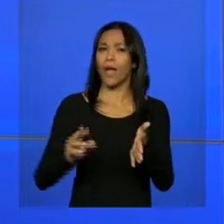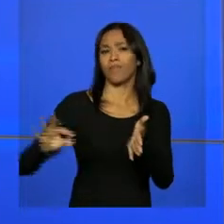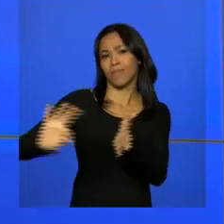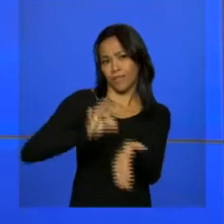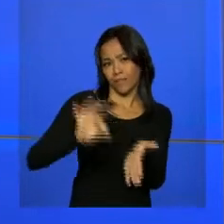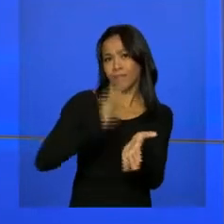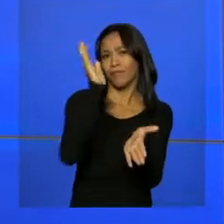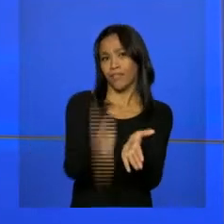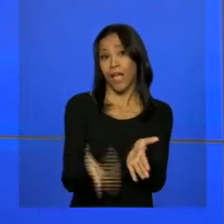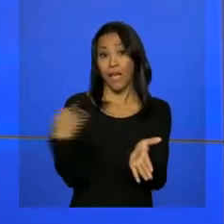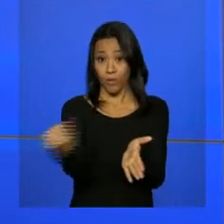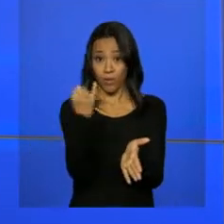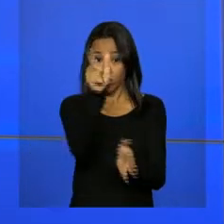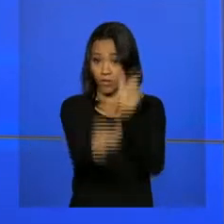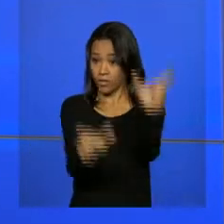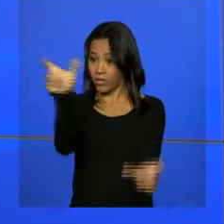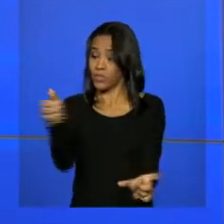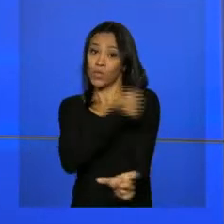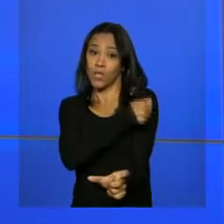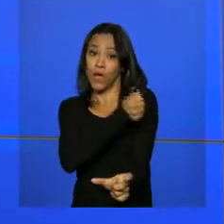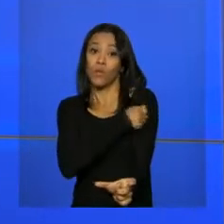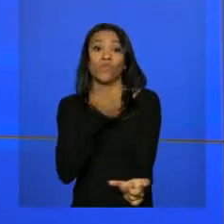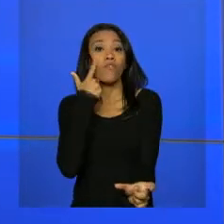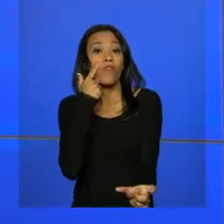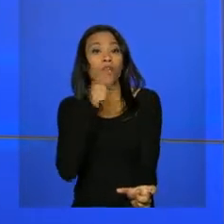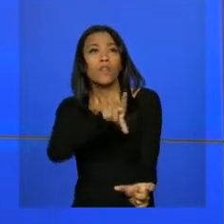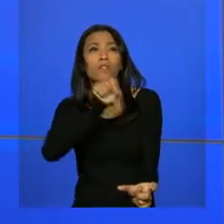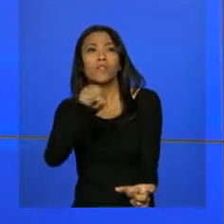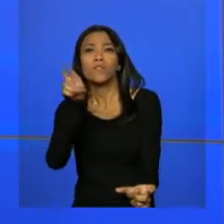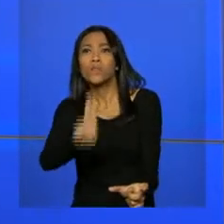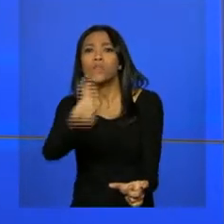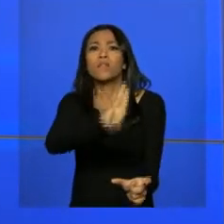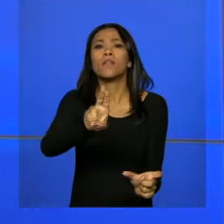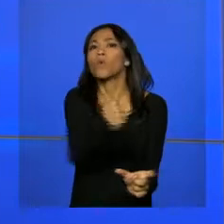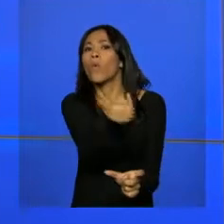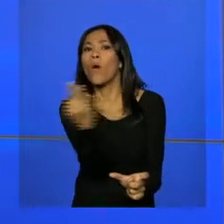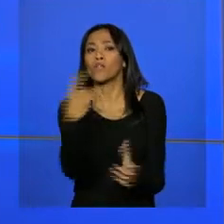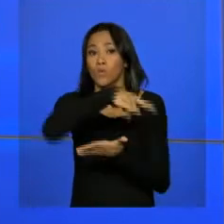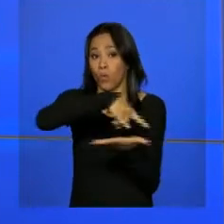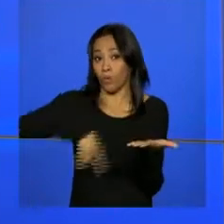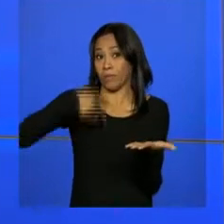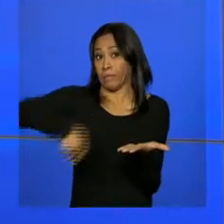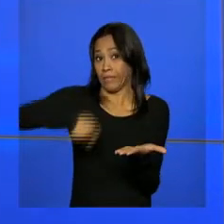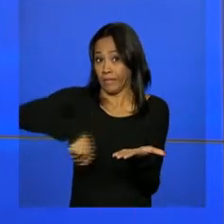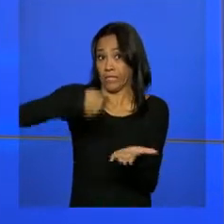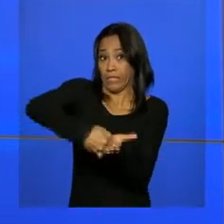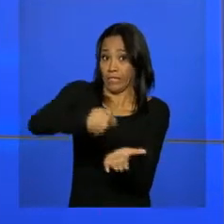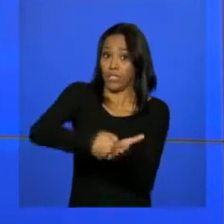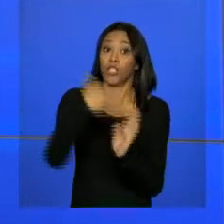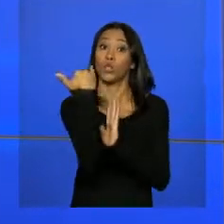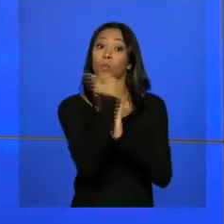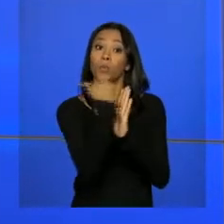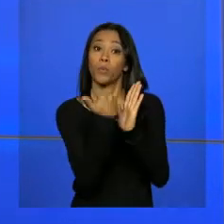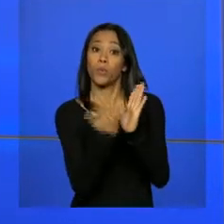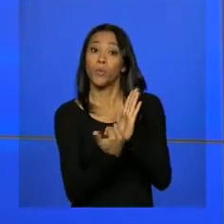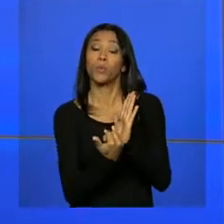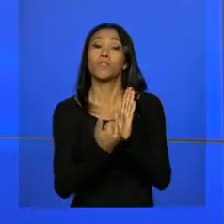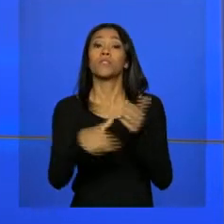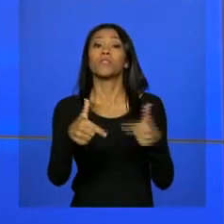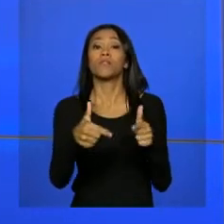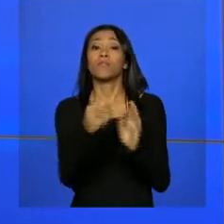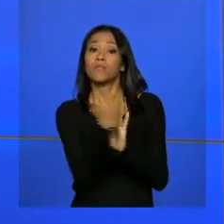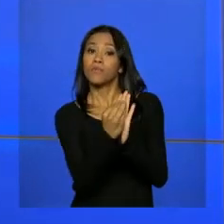importante que os alunos verifiquem com as instituições de ensino quais são os documentos necessários e o cronograma de atividades.